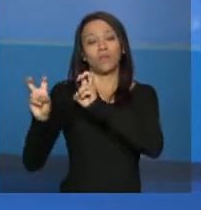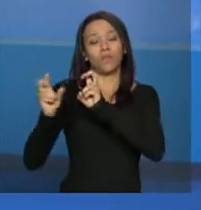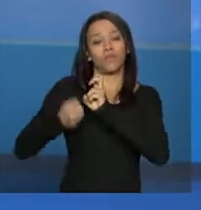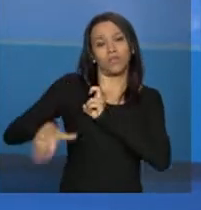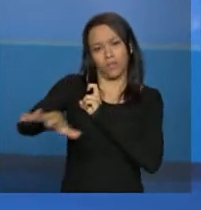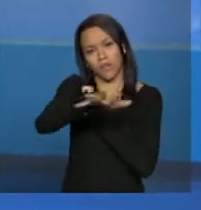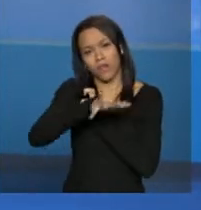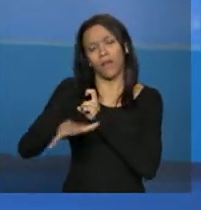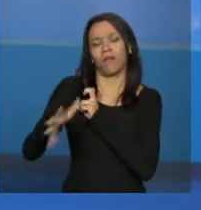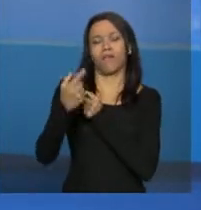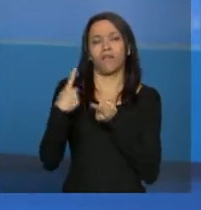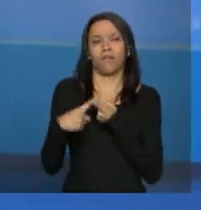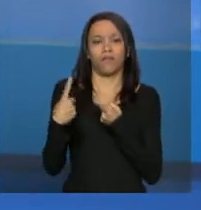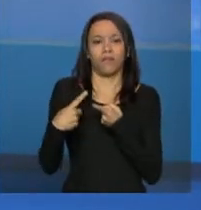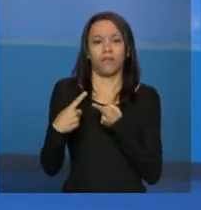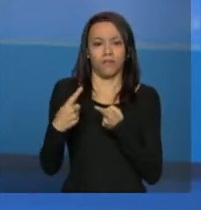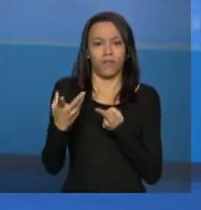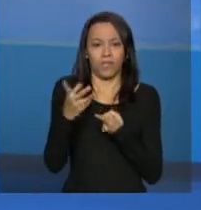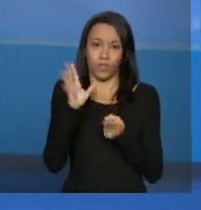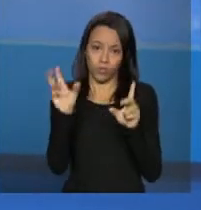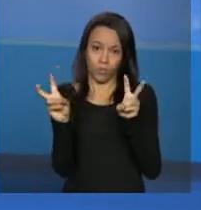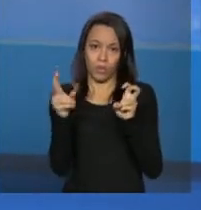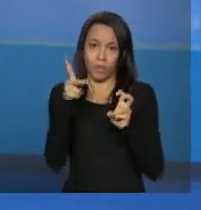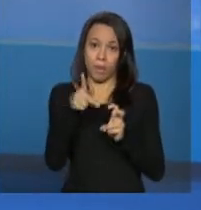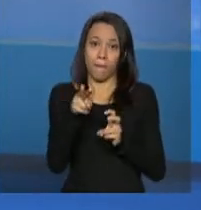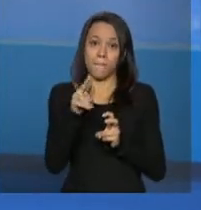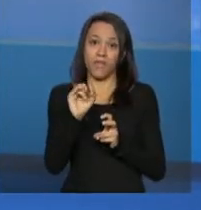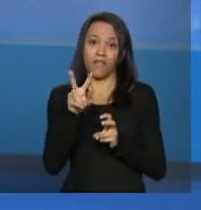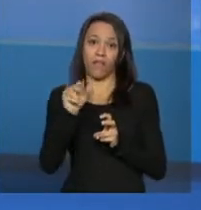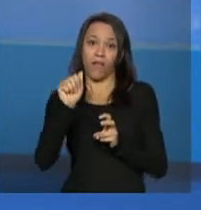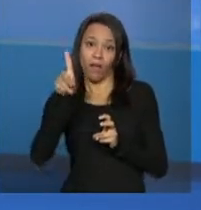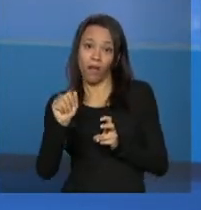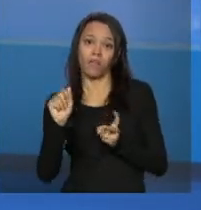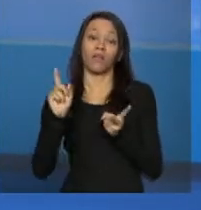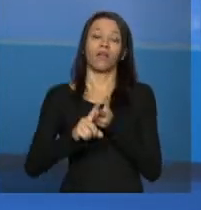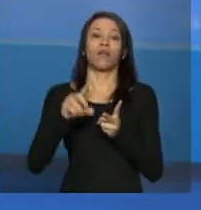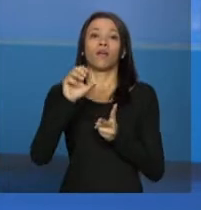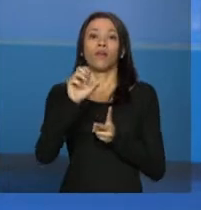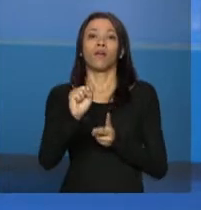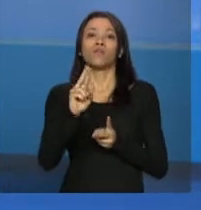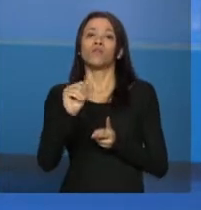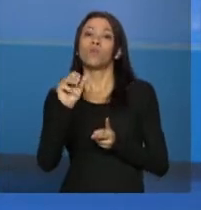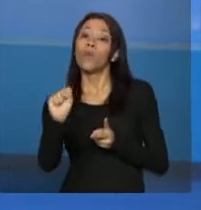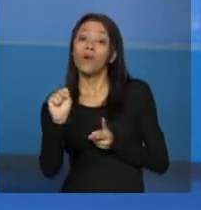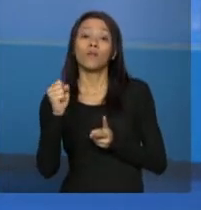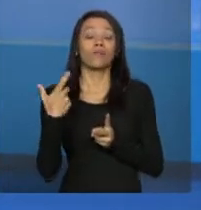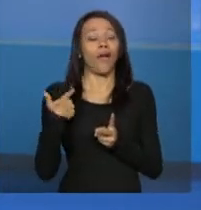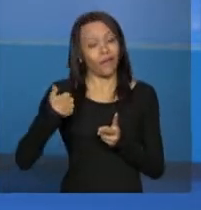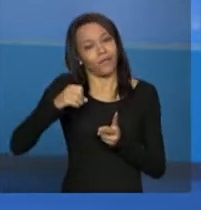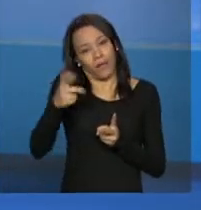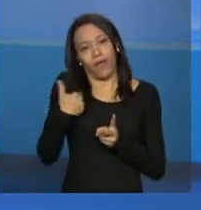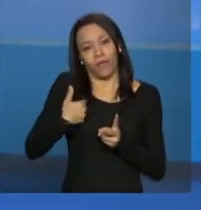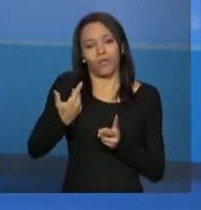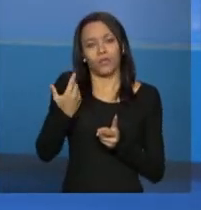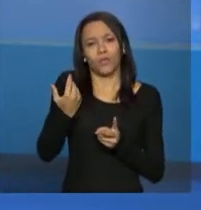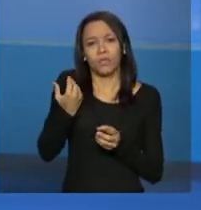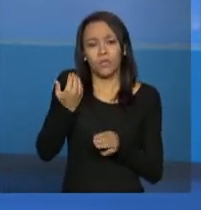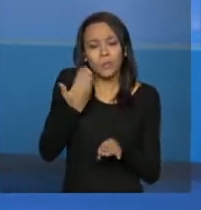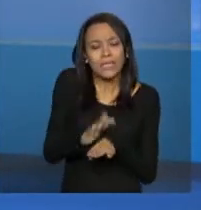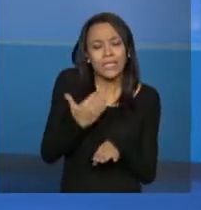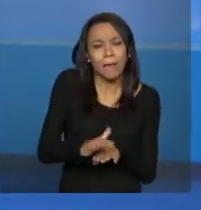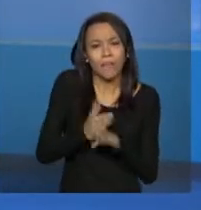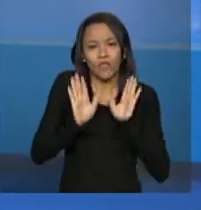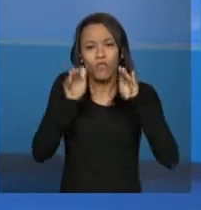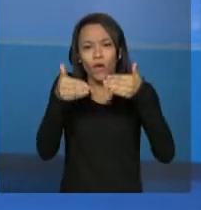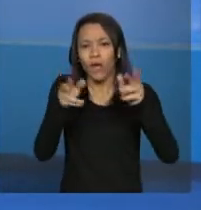rede privada e a rede suas enfim a gente também busca fazer uma capacitação mais pontual sobre o Quinez sempre seria